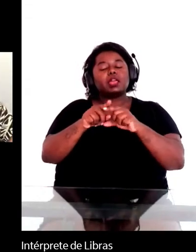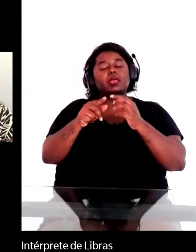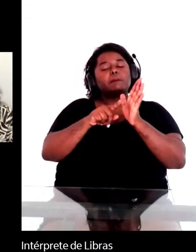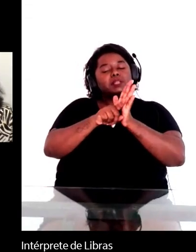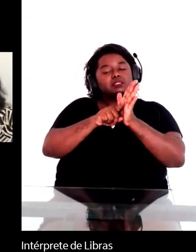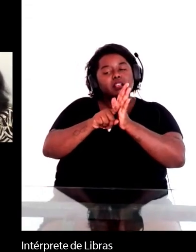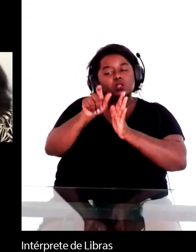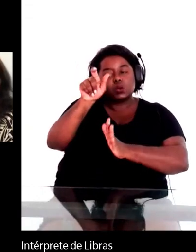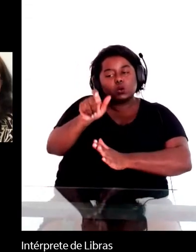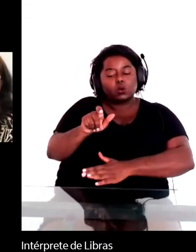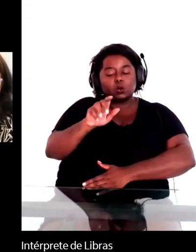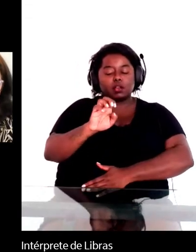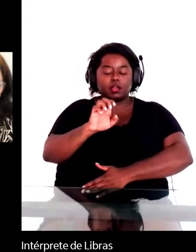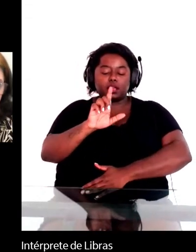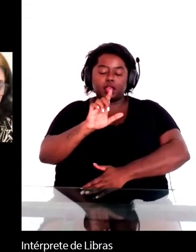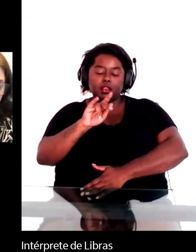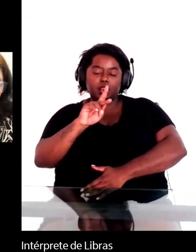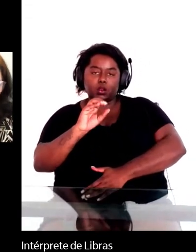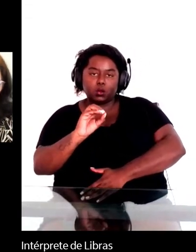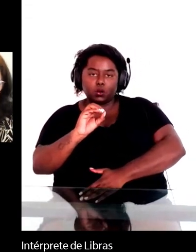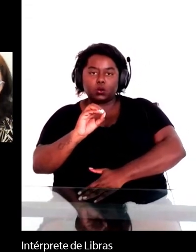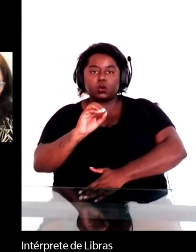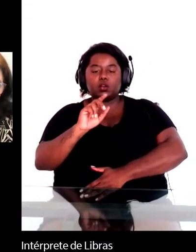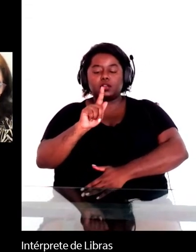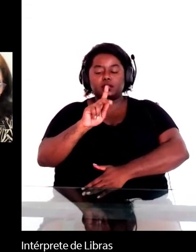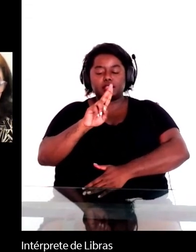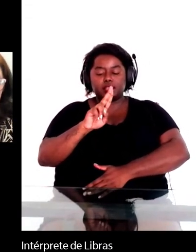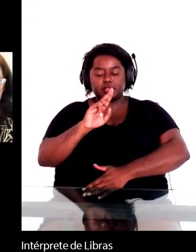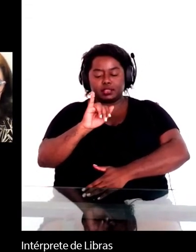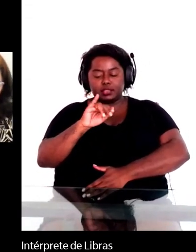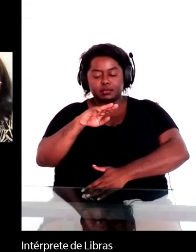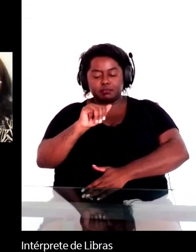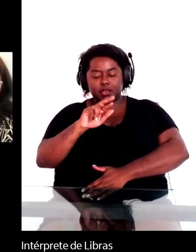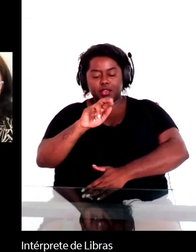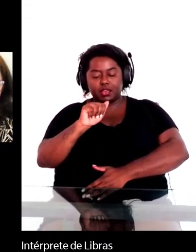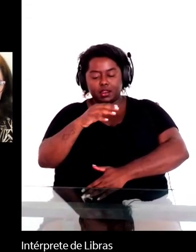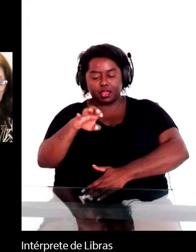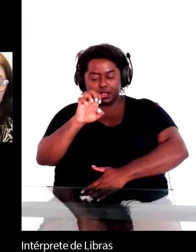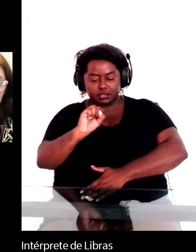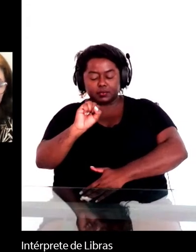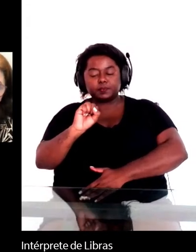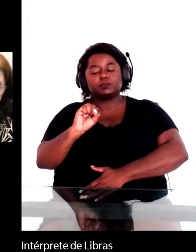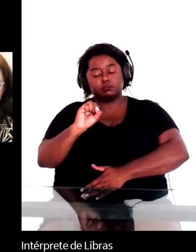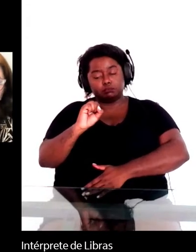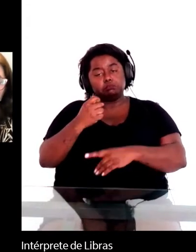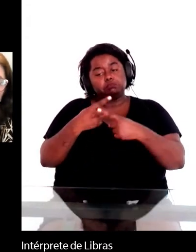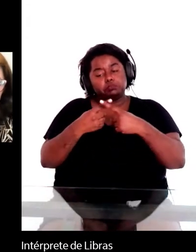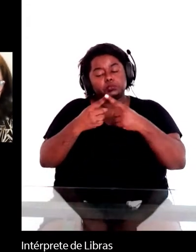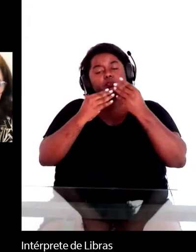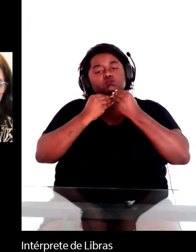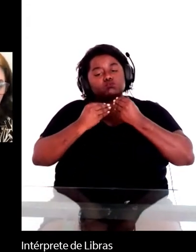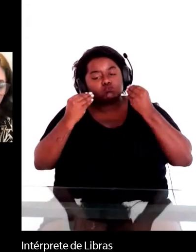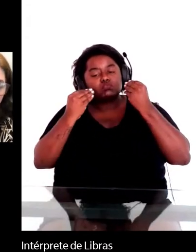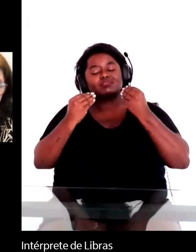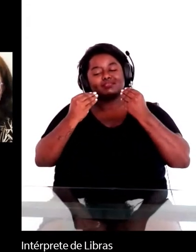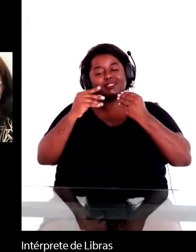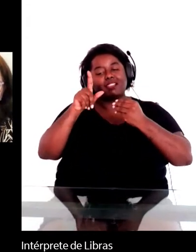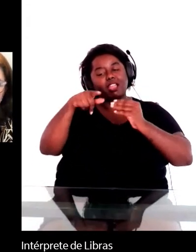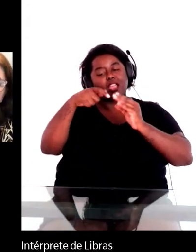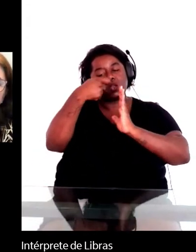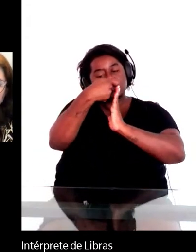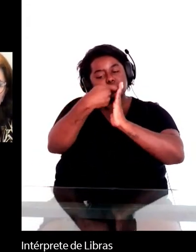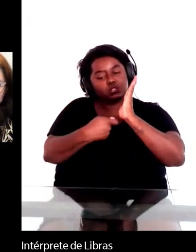crescente interesse do Machado de Assis como escritor afrodescendente, eu criei um curso chamado